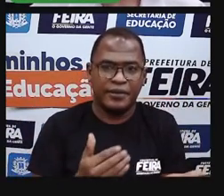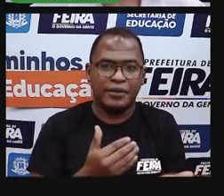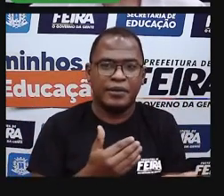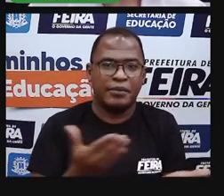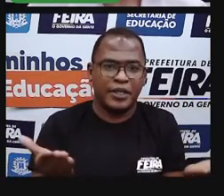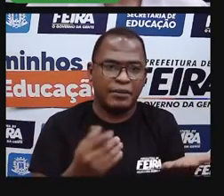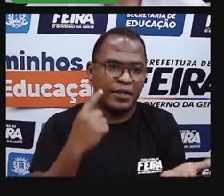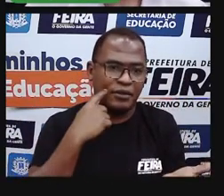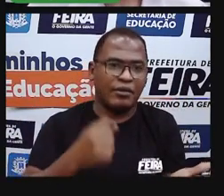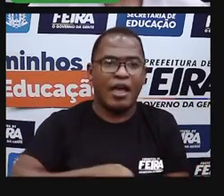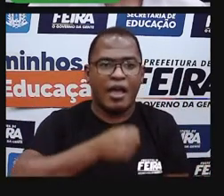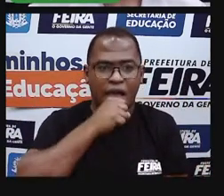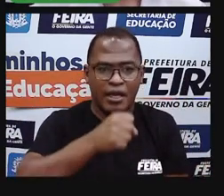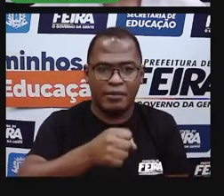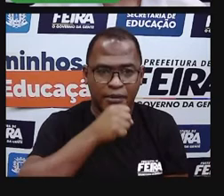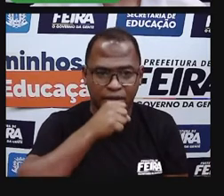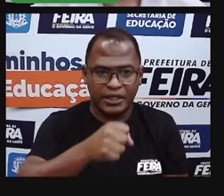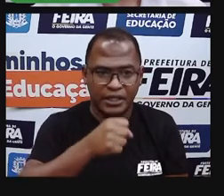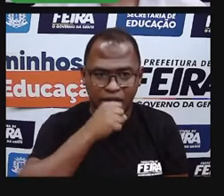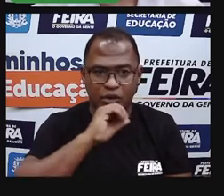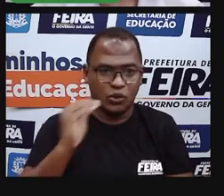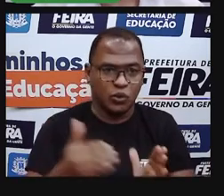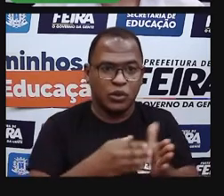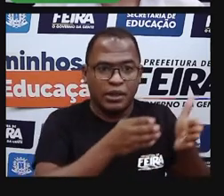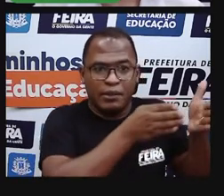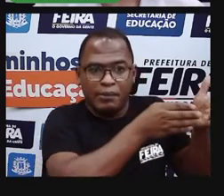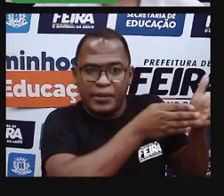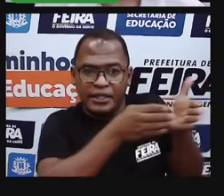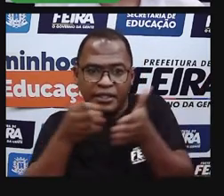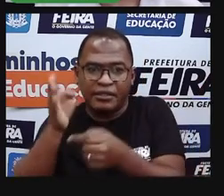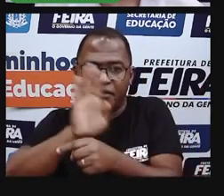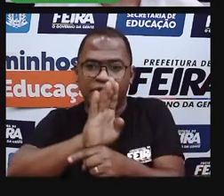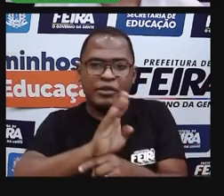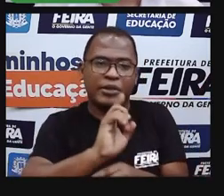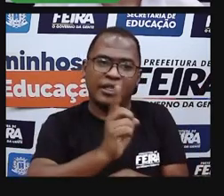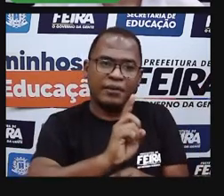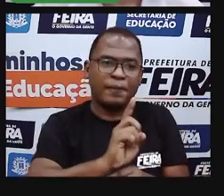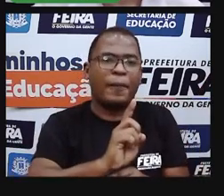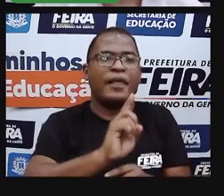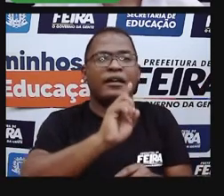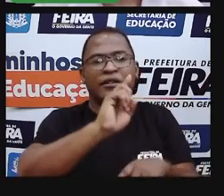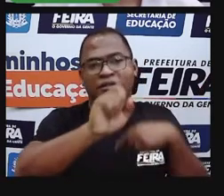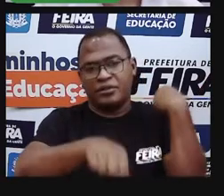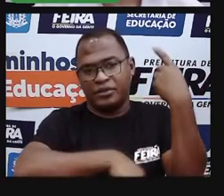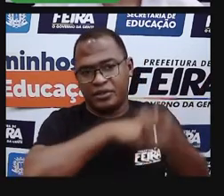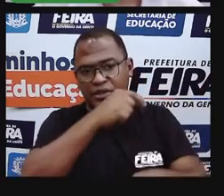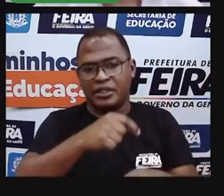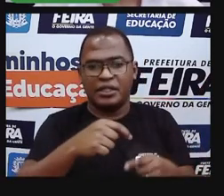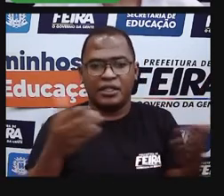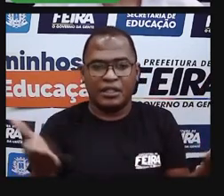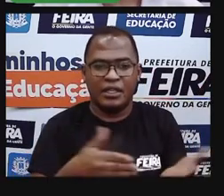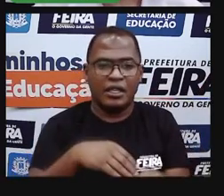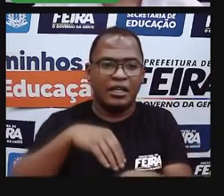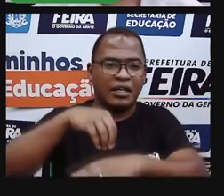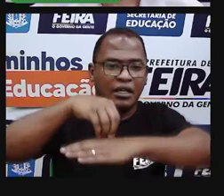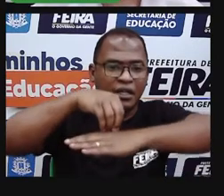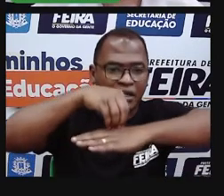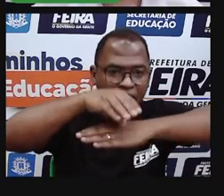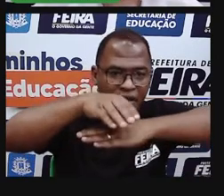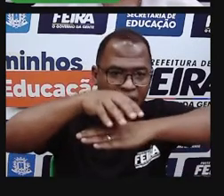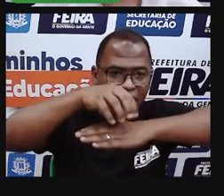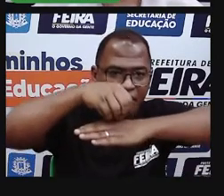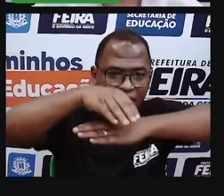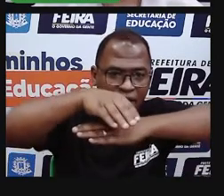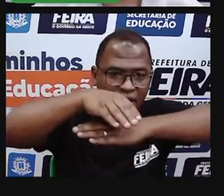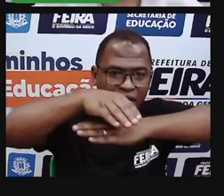essa reportagem. Eu não vou colocar essa reportagem, eu vou deixar como uma indicação para vocês, para que vocês